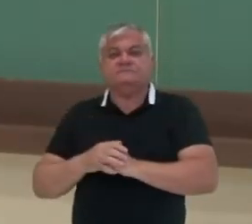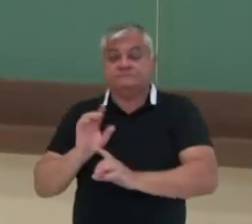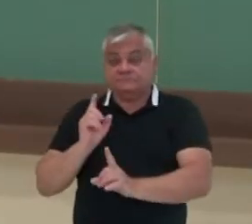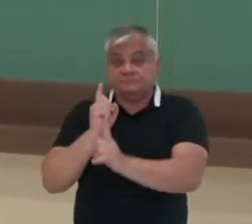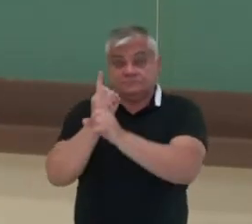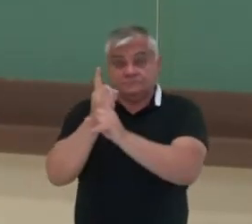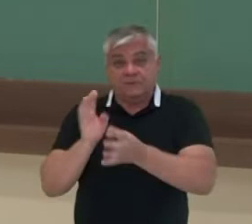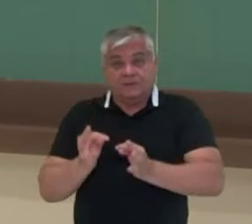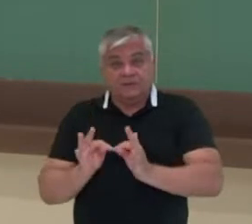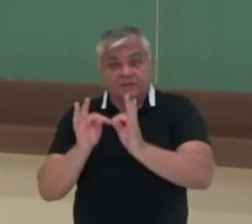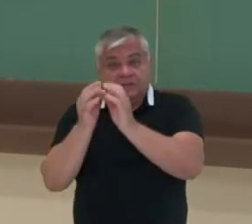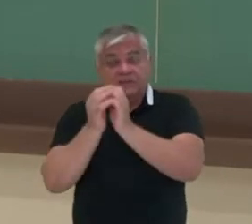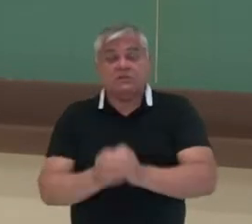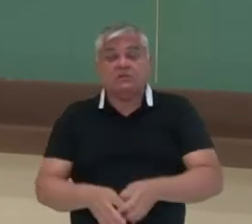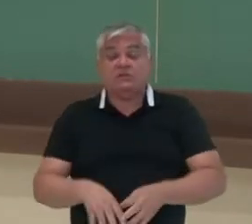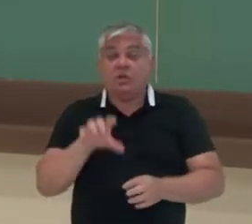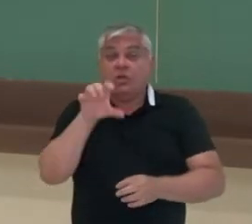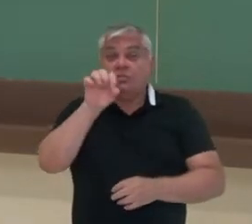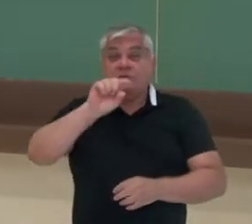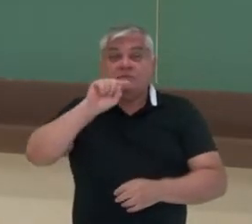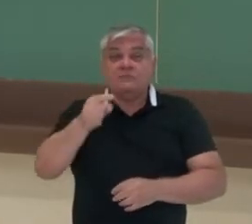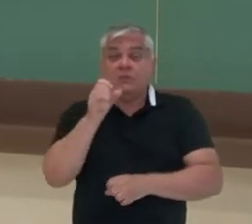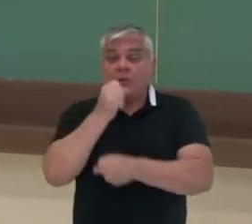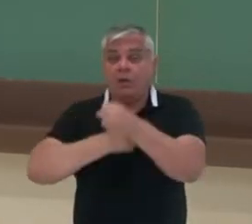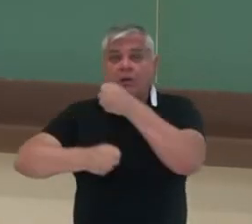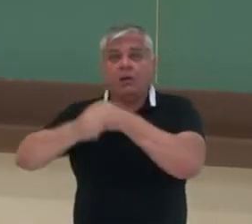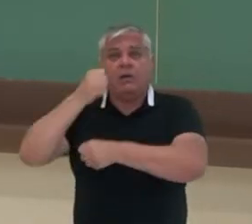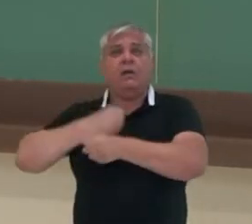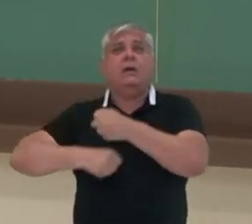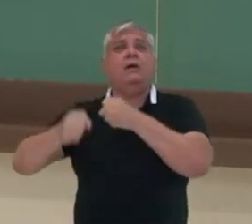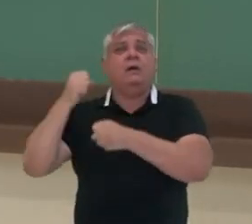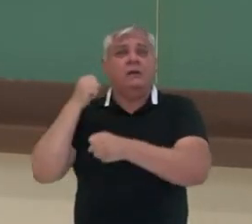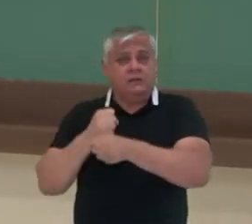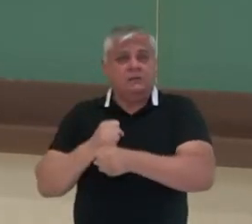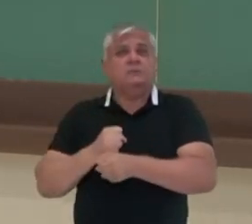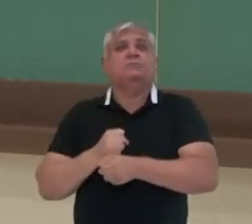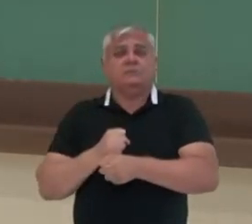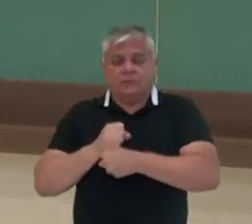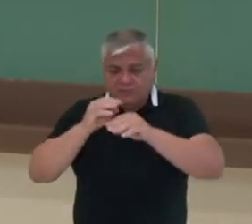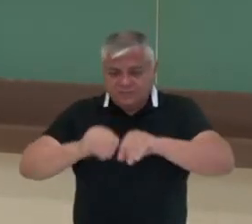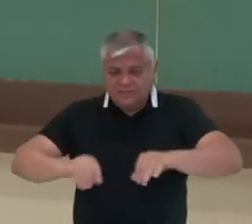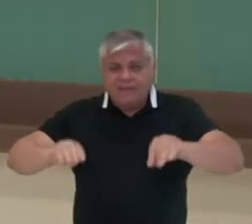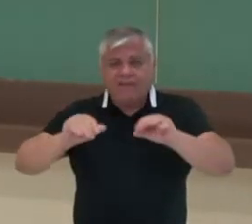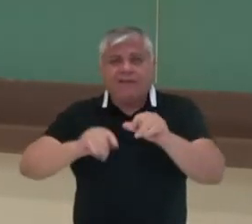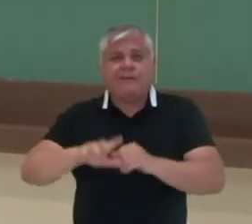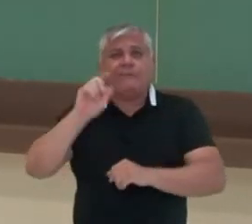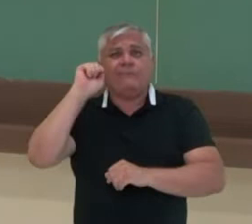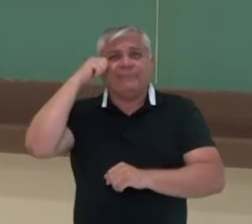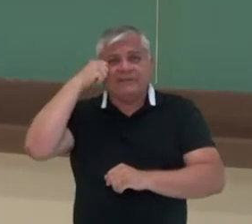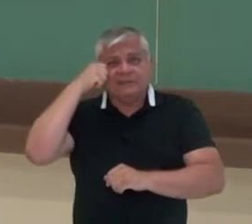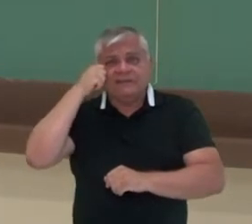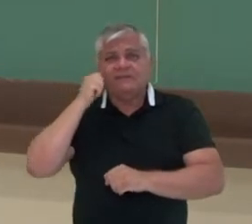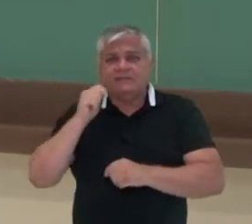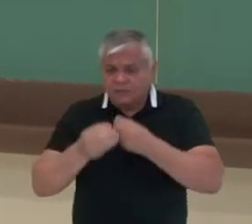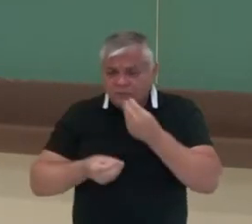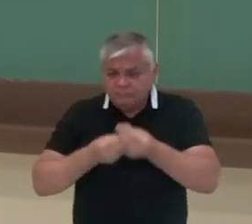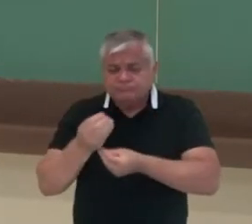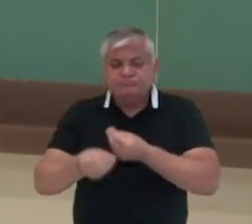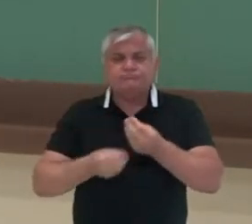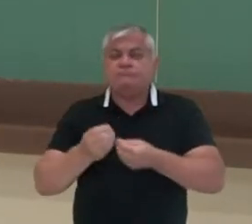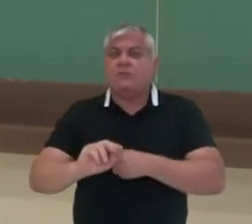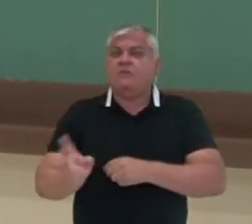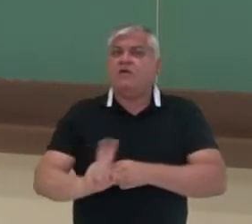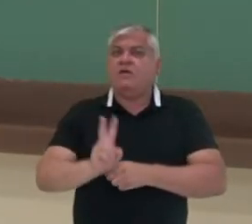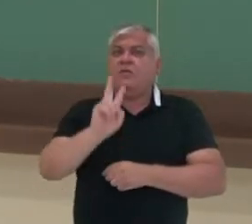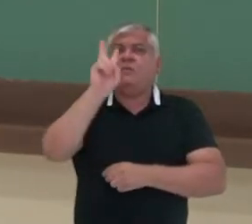agrícolas de 9 mil anos, inclusive adubado com a TPI, terra preta indígena, material orgânico riquíssimo,